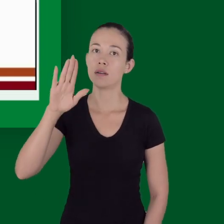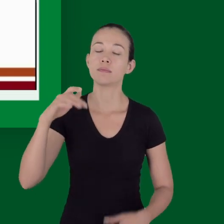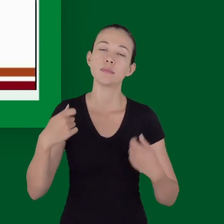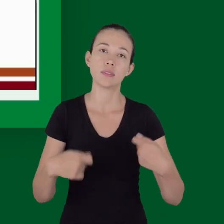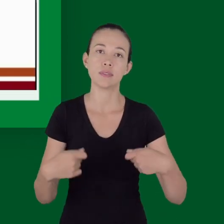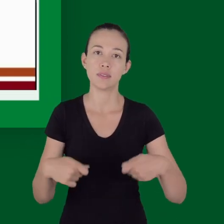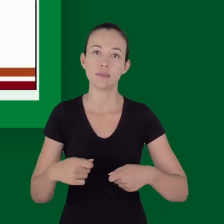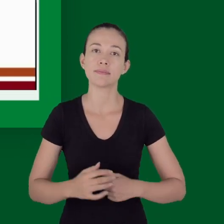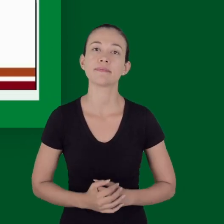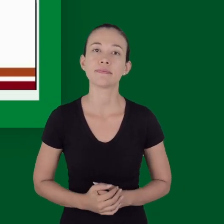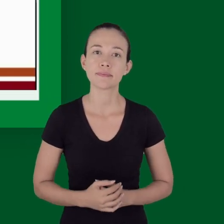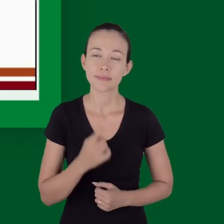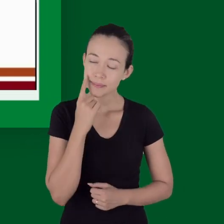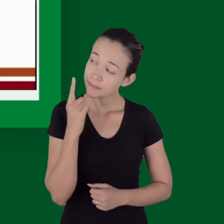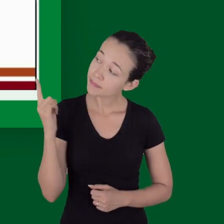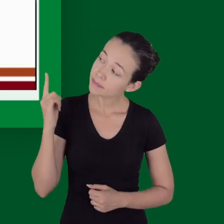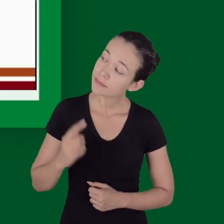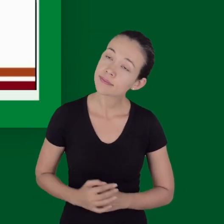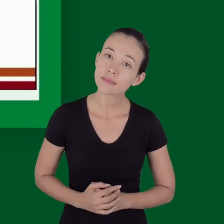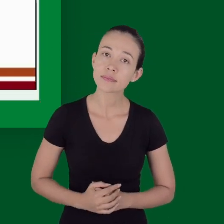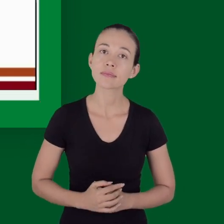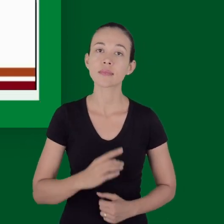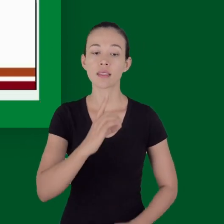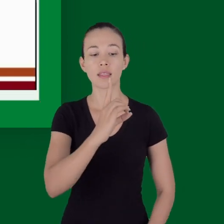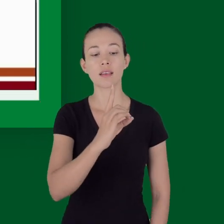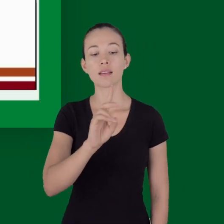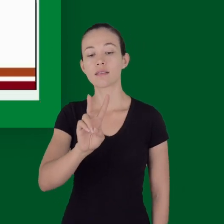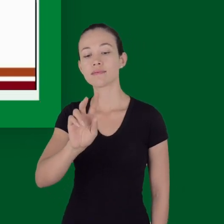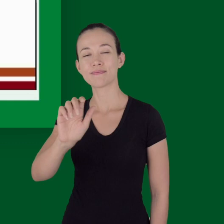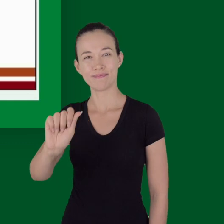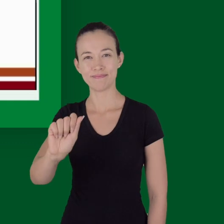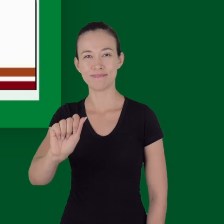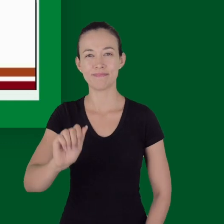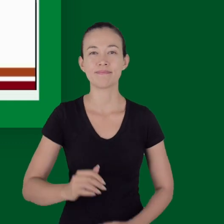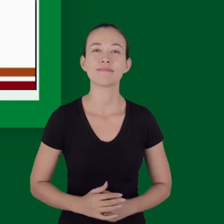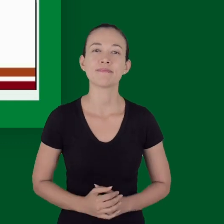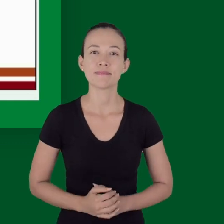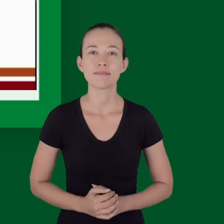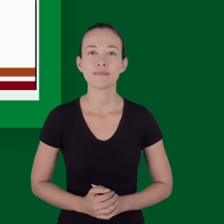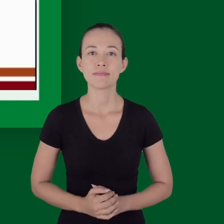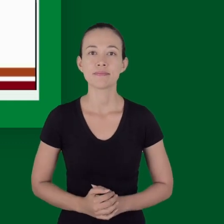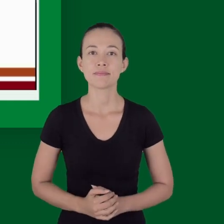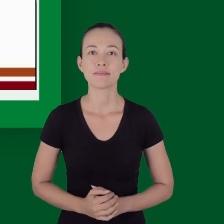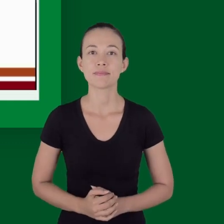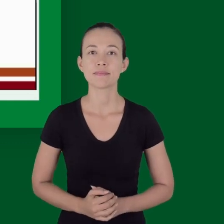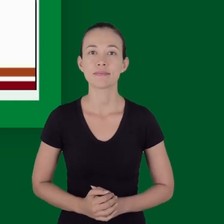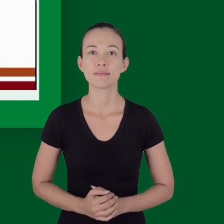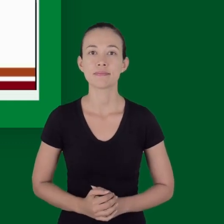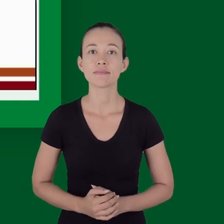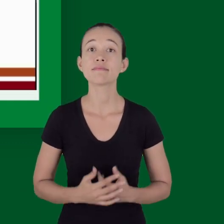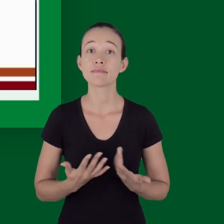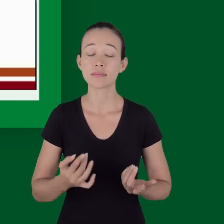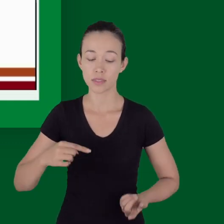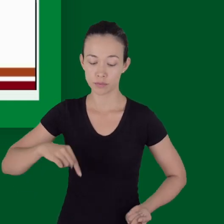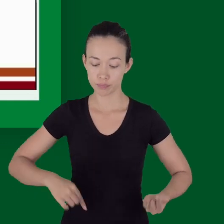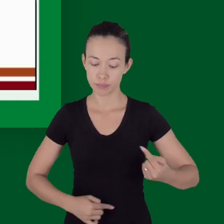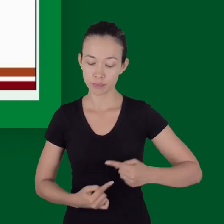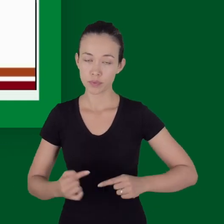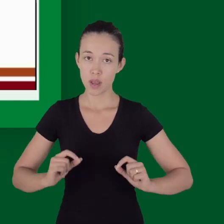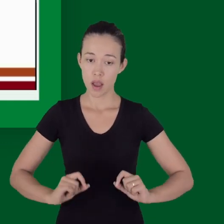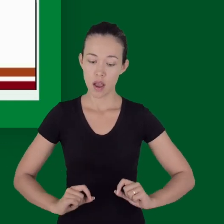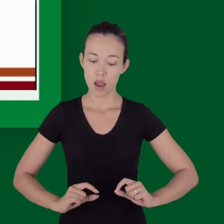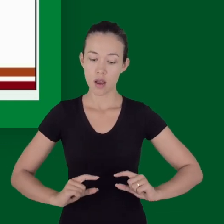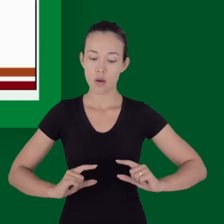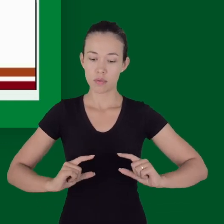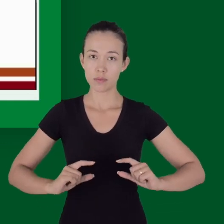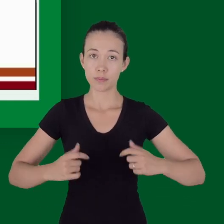o guideline europeu a respeito de drogas vasoativas né já que existe essa necessidade de fazer a reposição